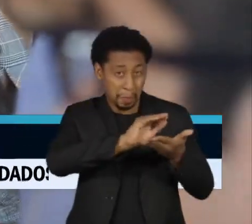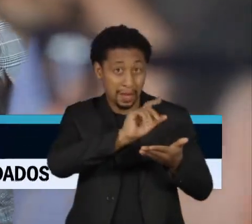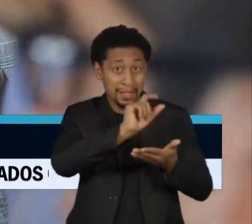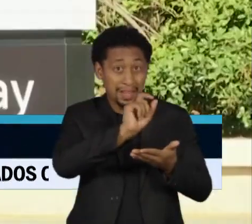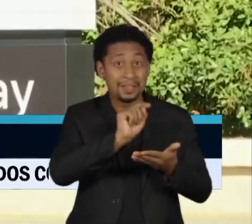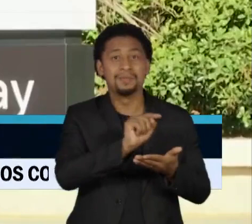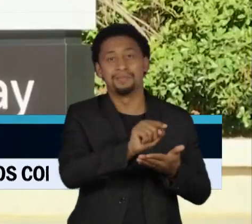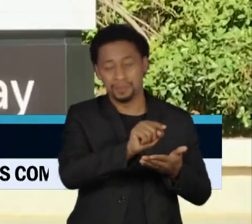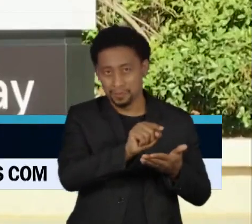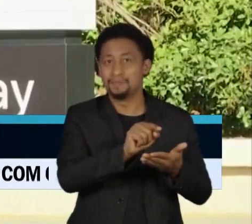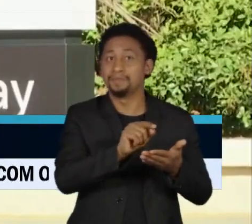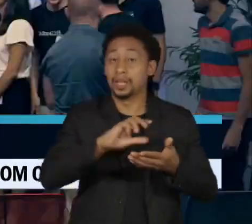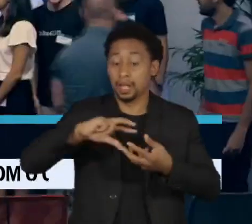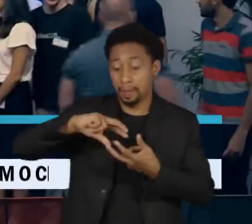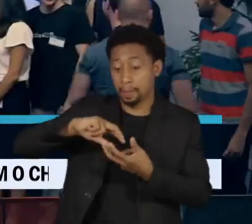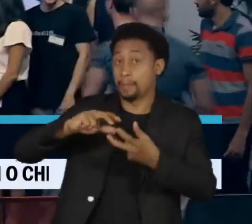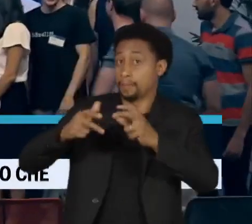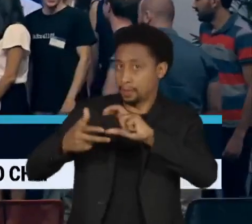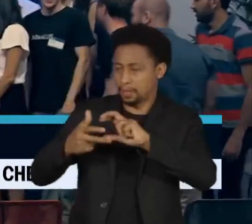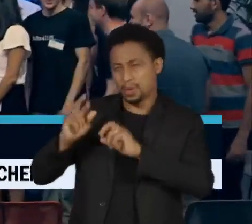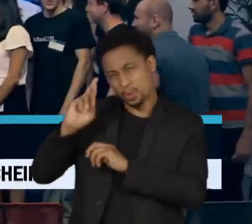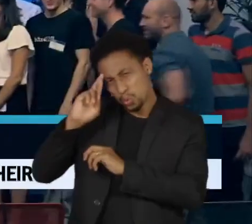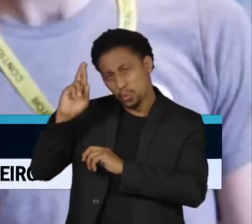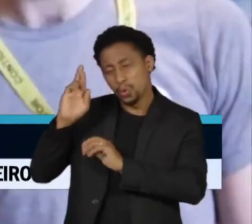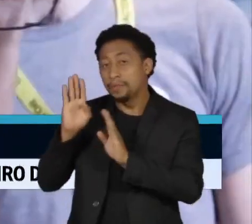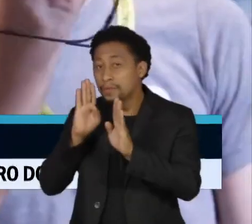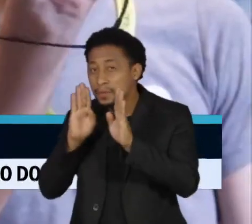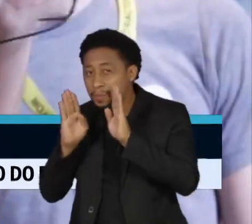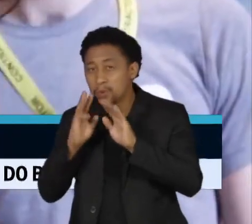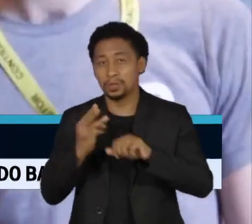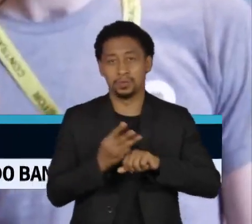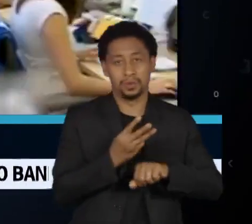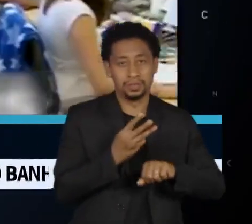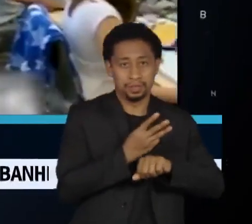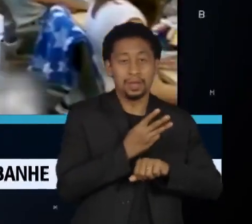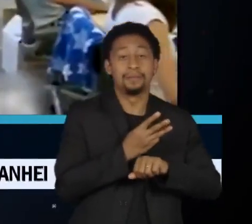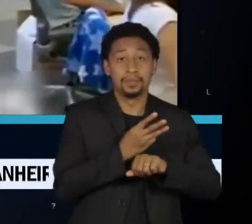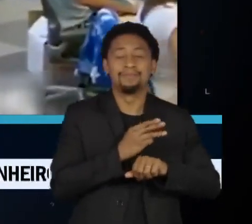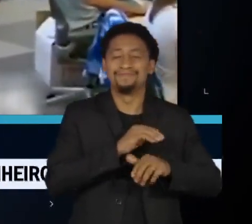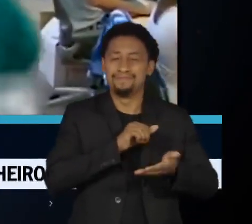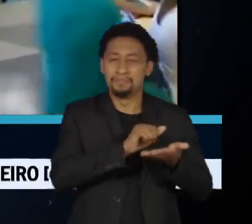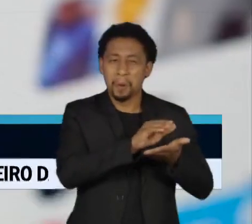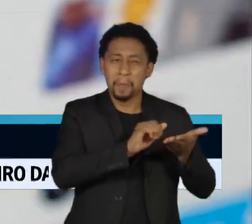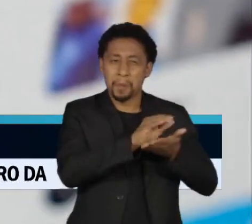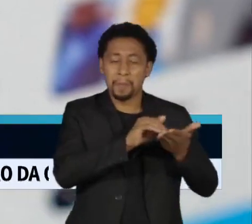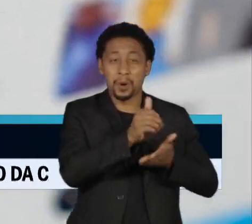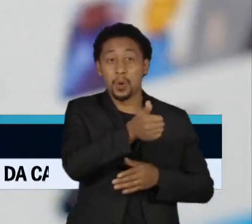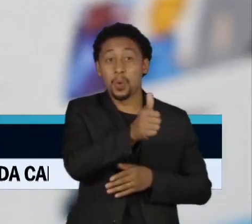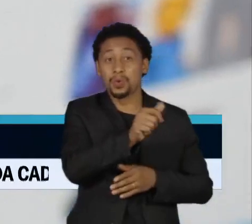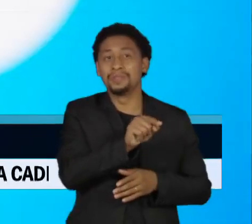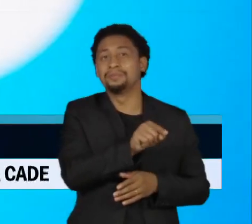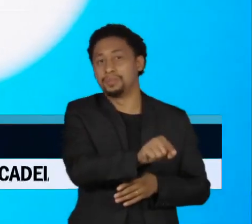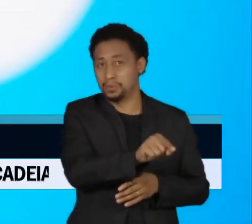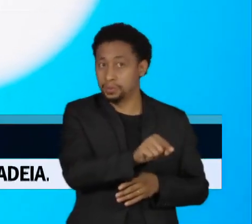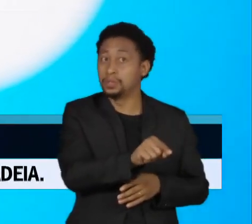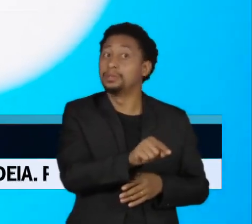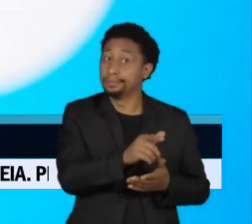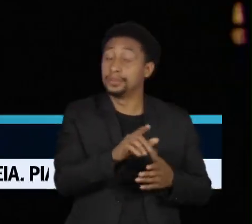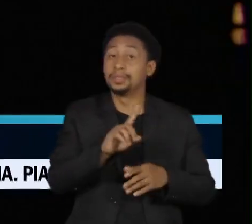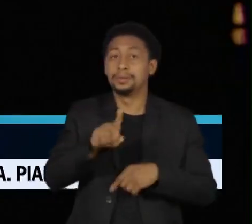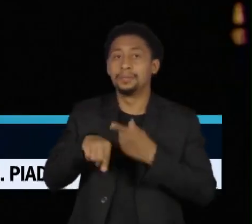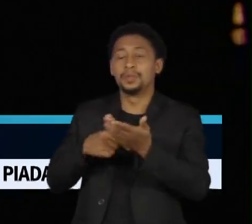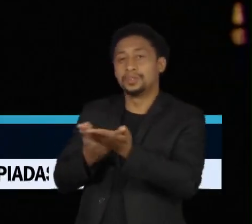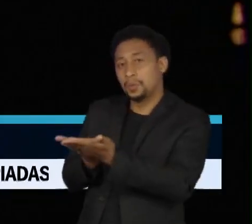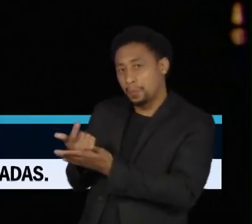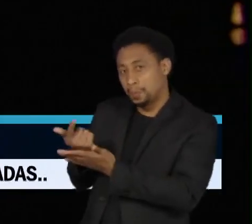colaboradores. A meta dona do Facebook e WhatsApp fechou 11 mil vagas. Desde que assumiu o Twitter,